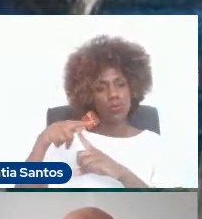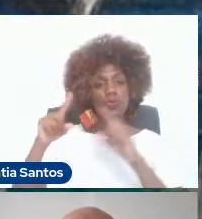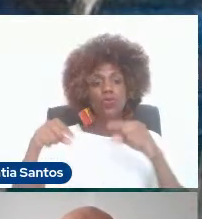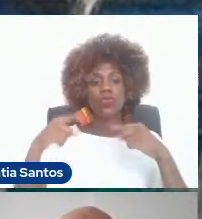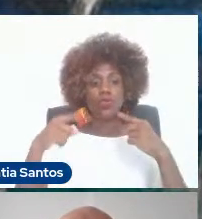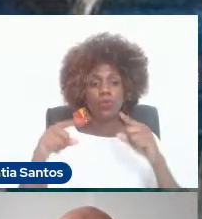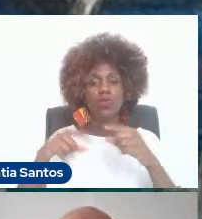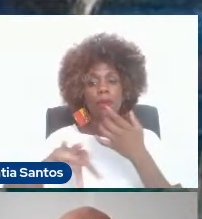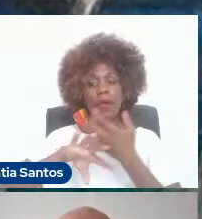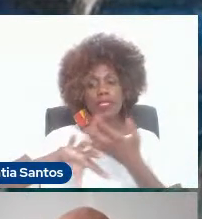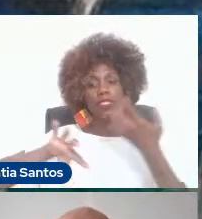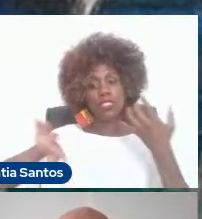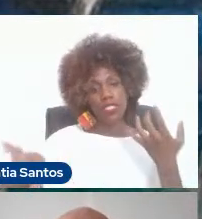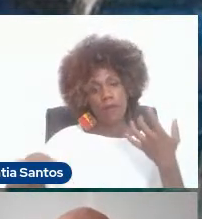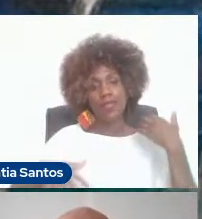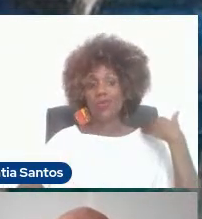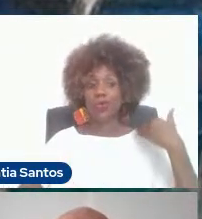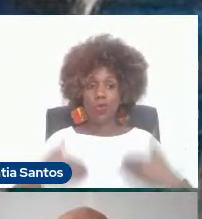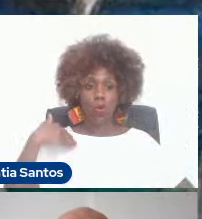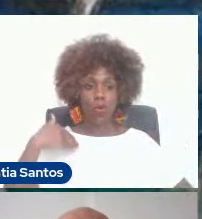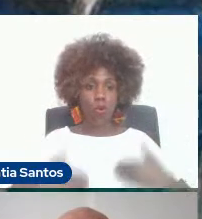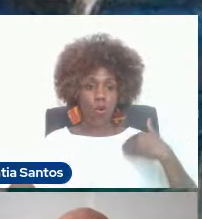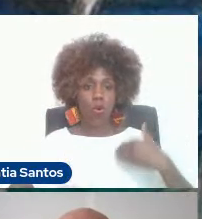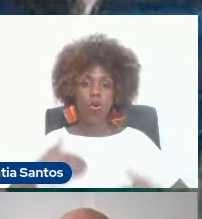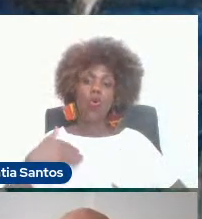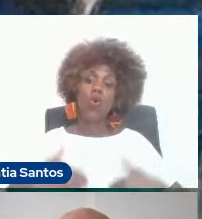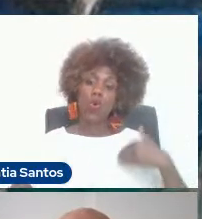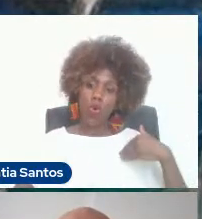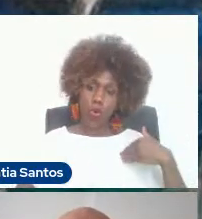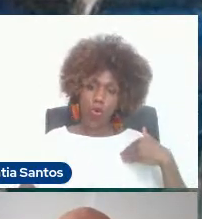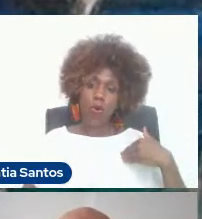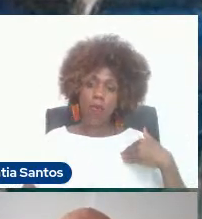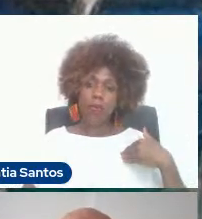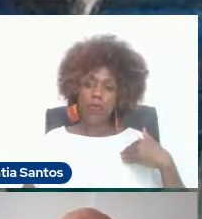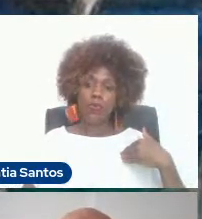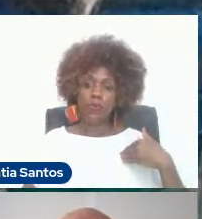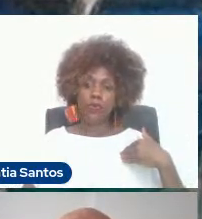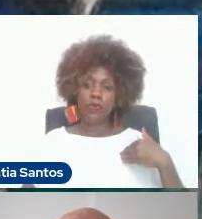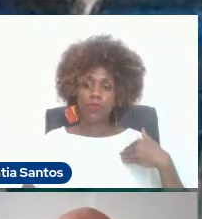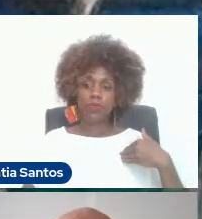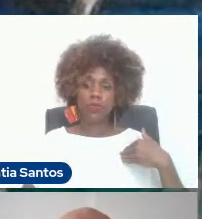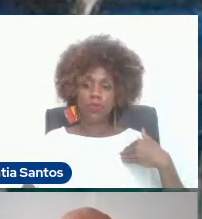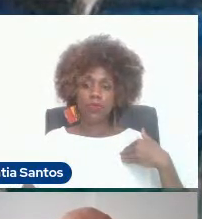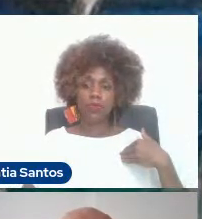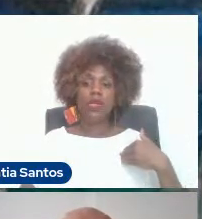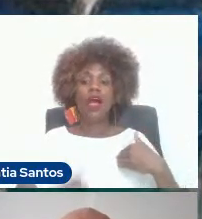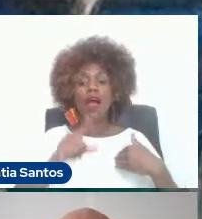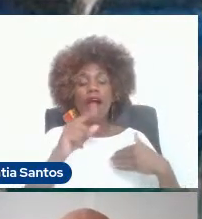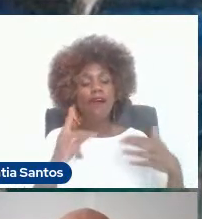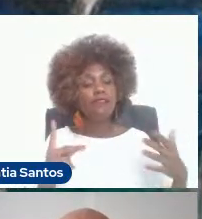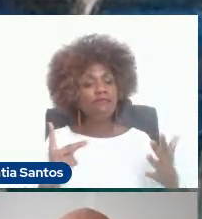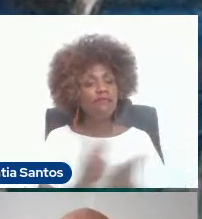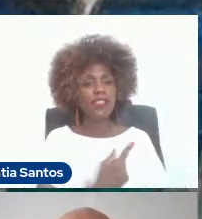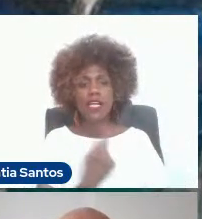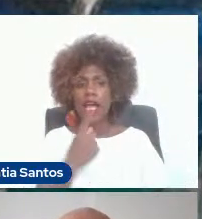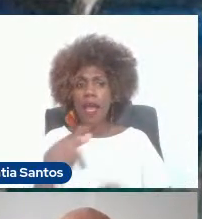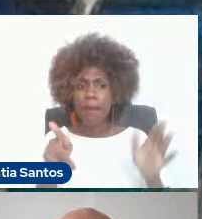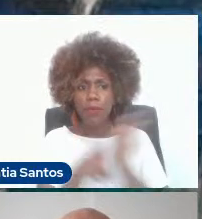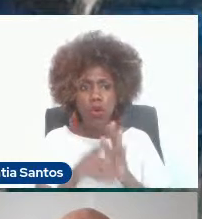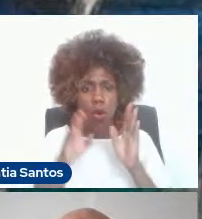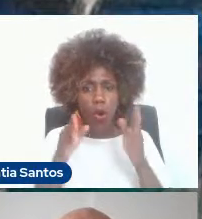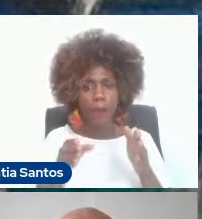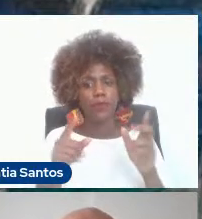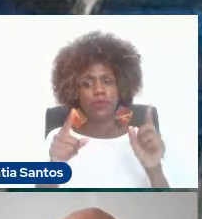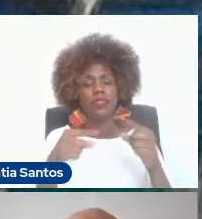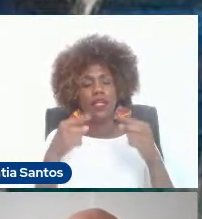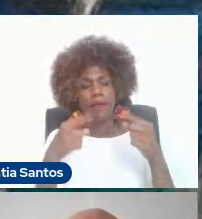esse distanciamento do corpo, de alguma maneira, ele é transmitido. Então, isso é algo que não é exclusivo da música